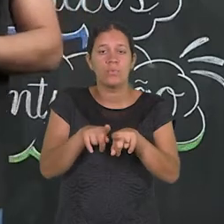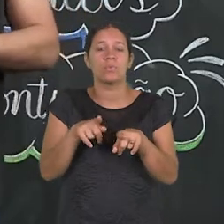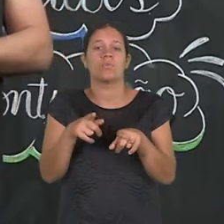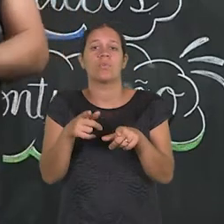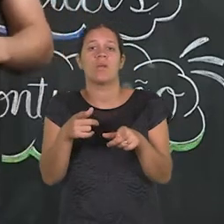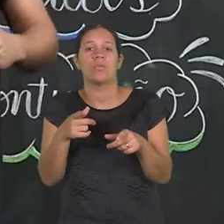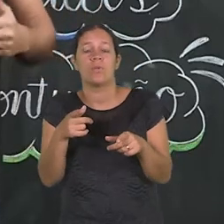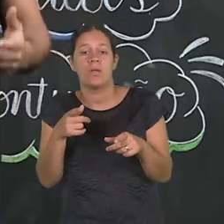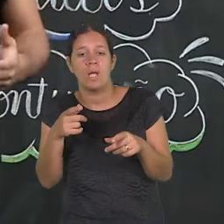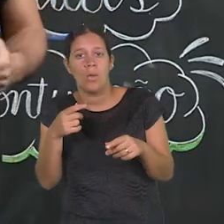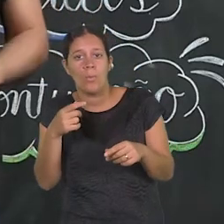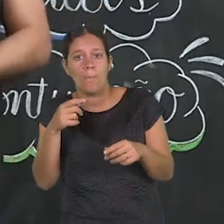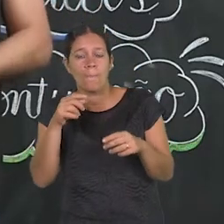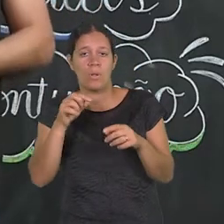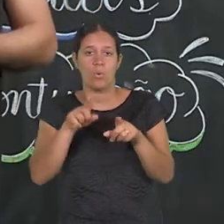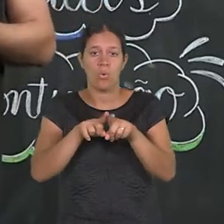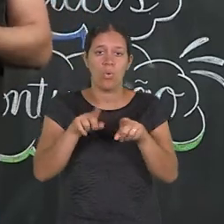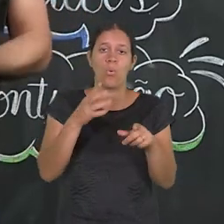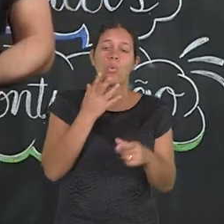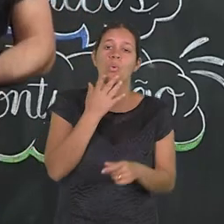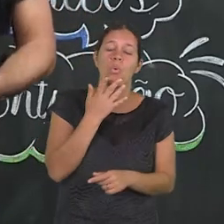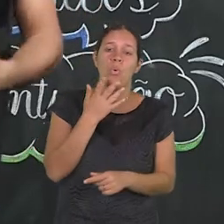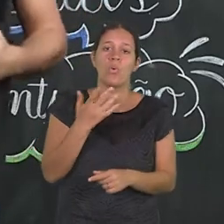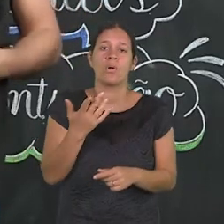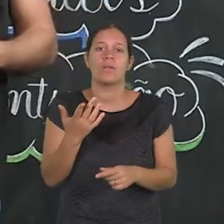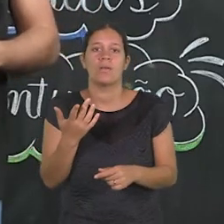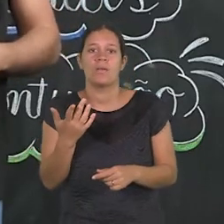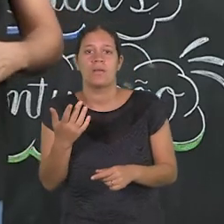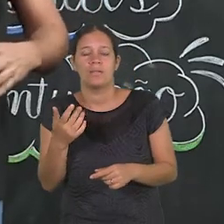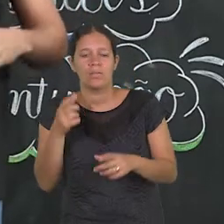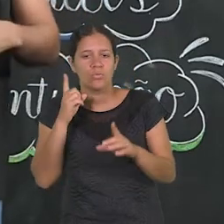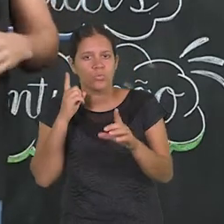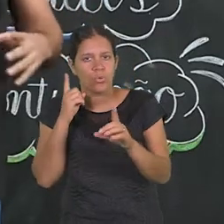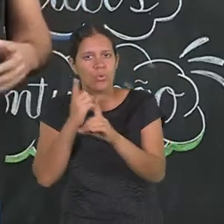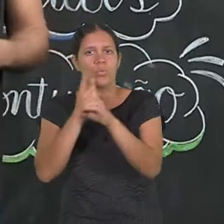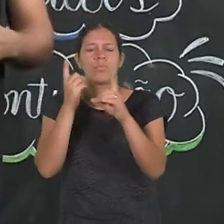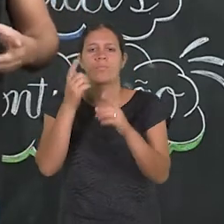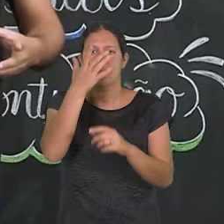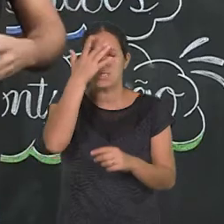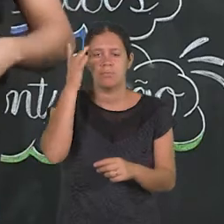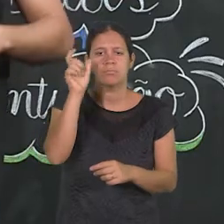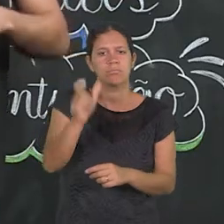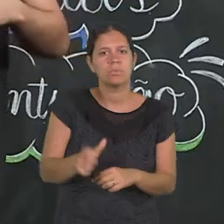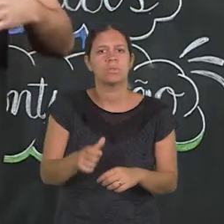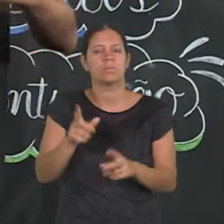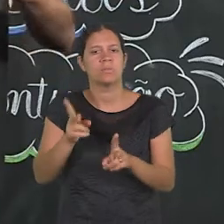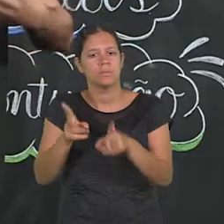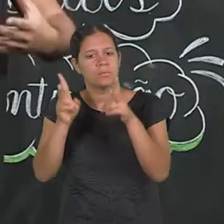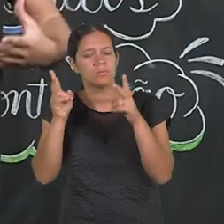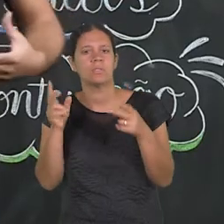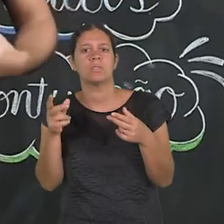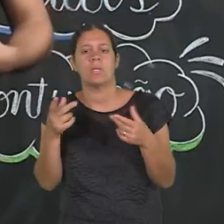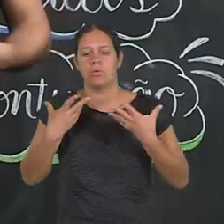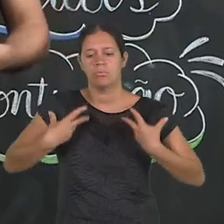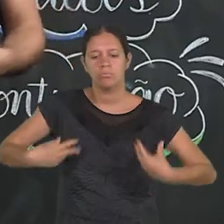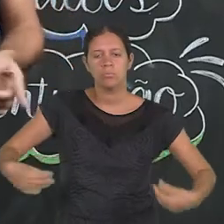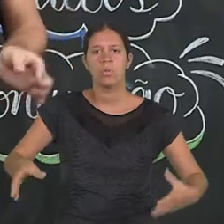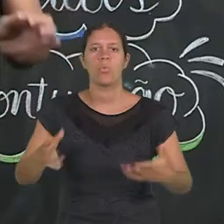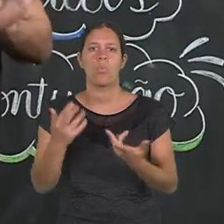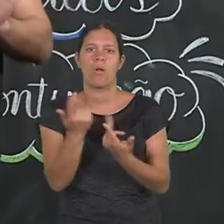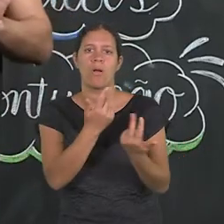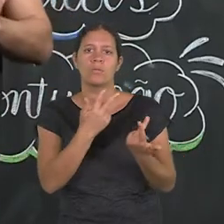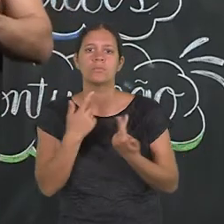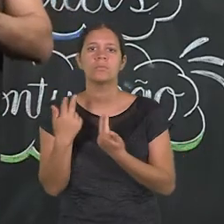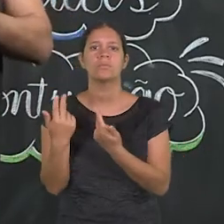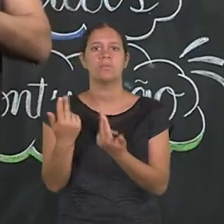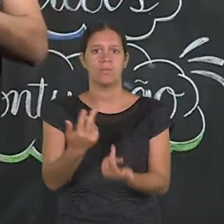uma característica do gestuário, uma cor. Por isso que é comum que a gente encontre personagens que sempre estão vestidos da mesma forma